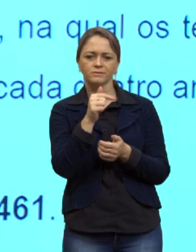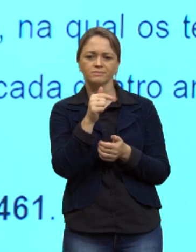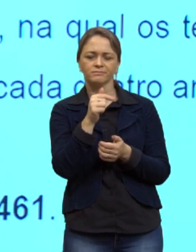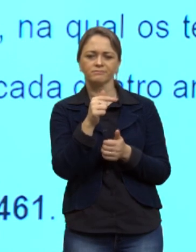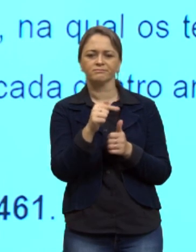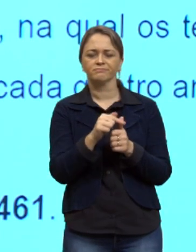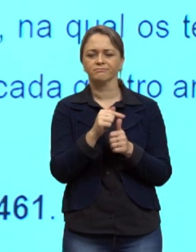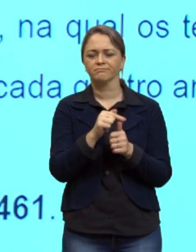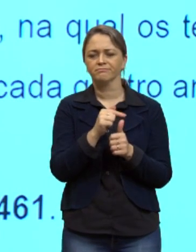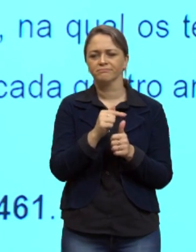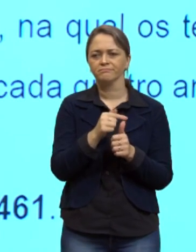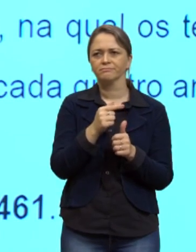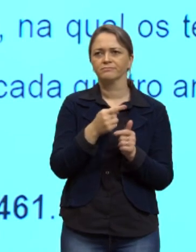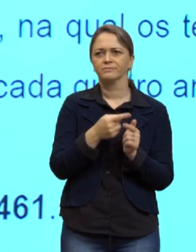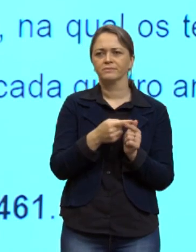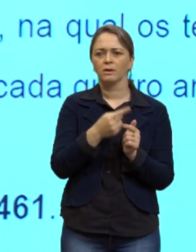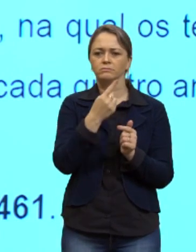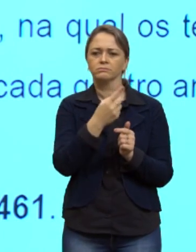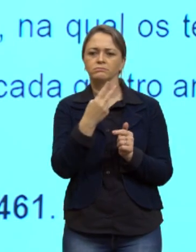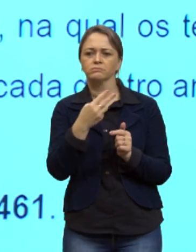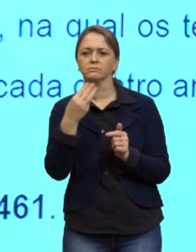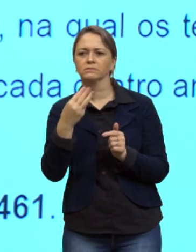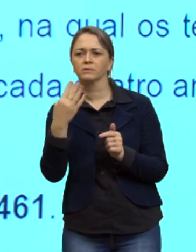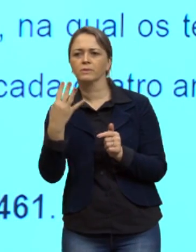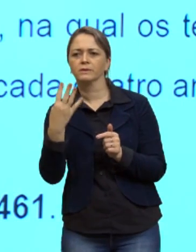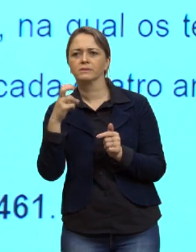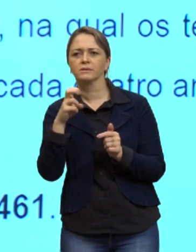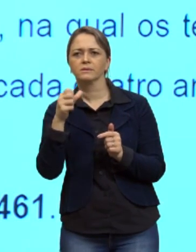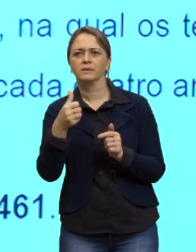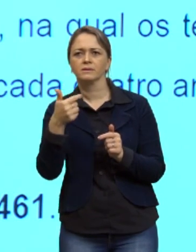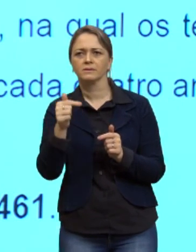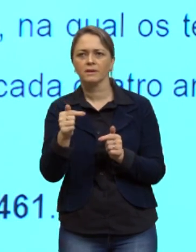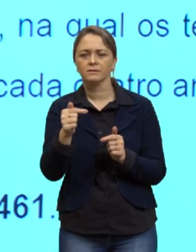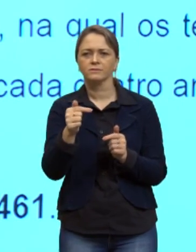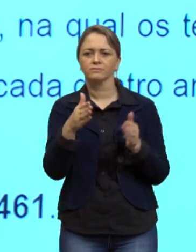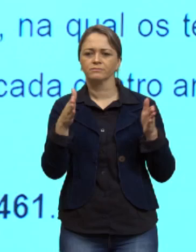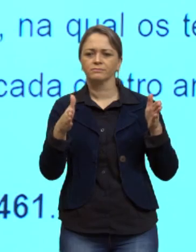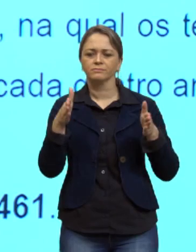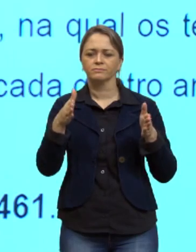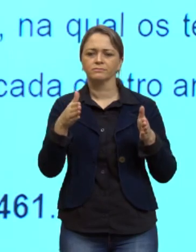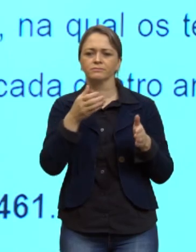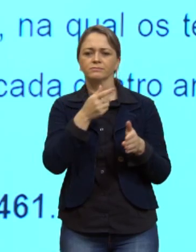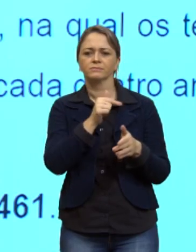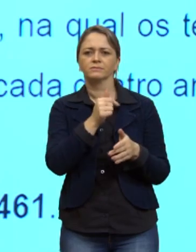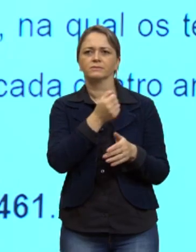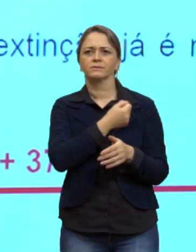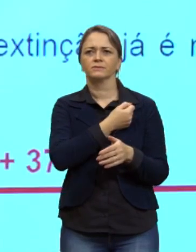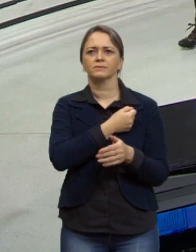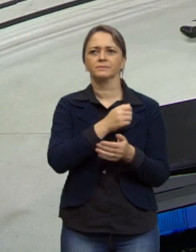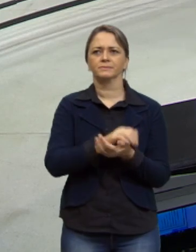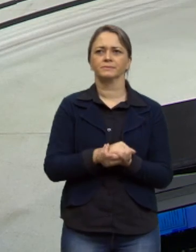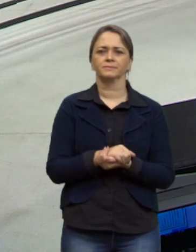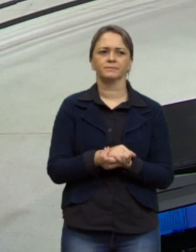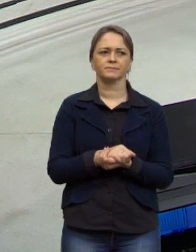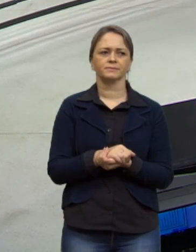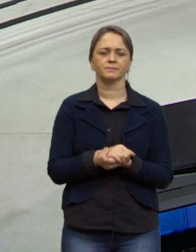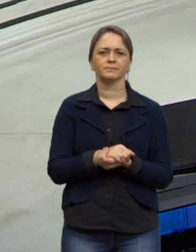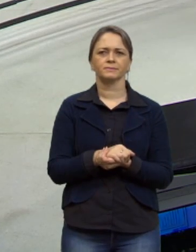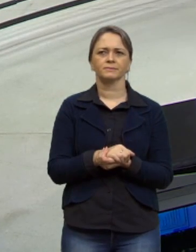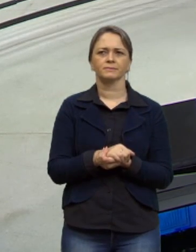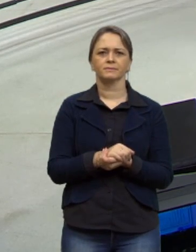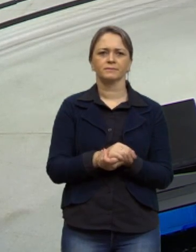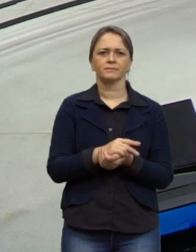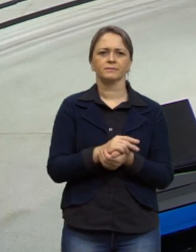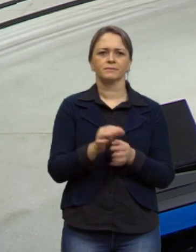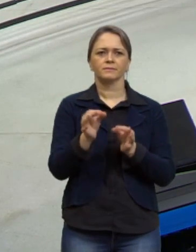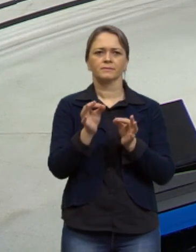2, 3, 4, 5, 6 7 termos tá bom então tem como pode passar só para eu terminar tá então nós